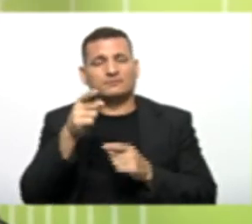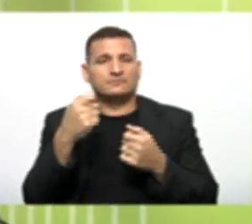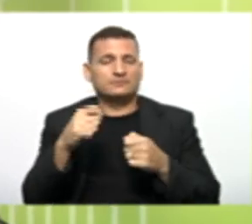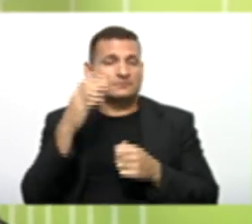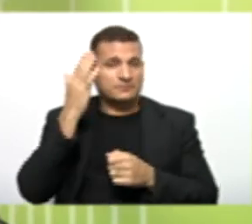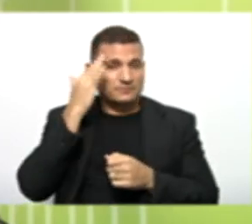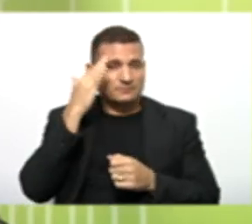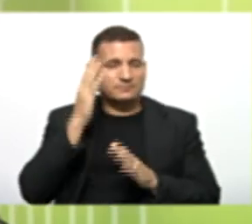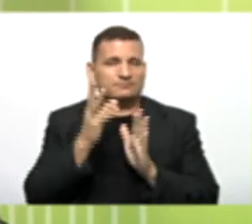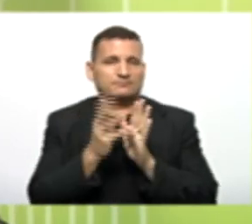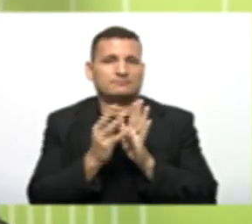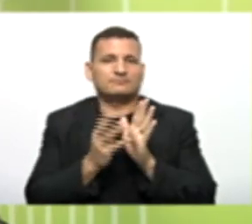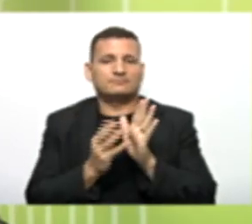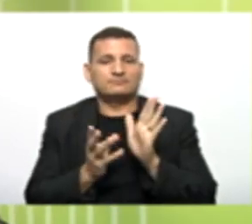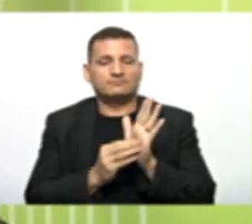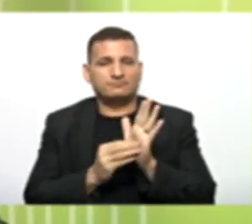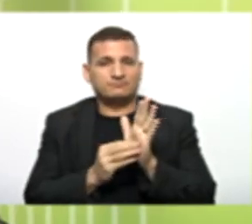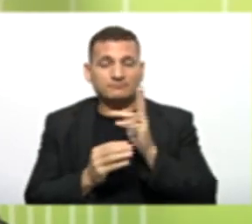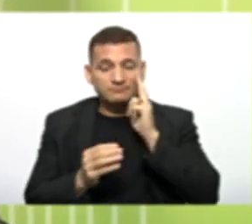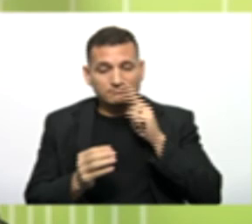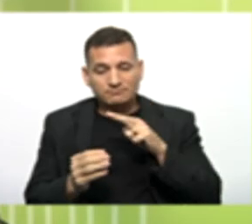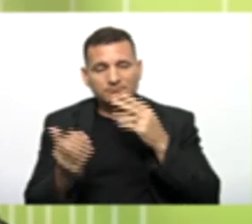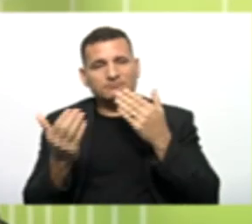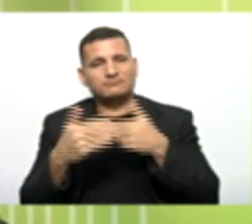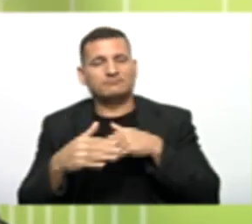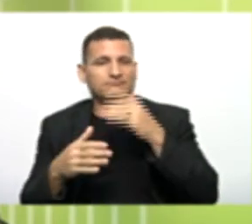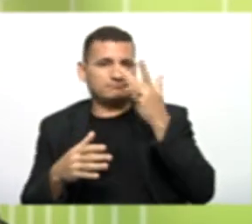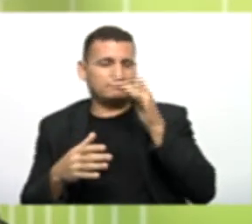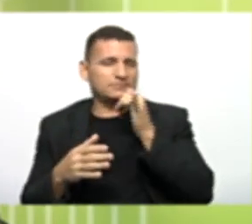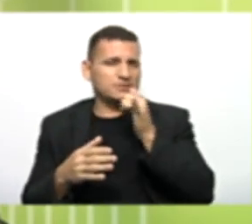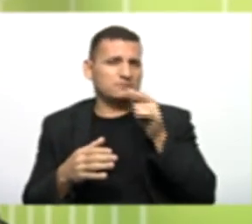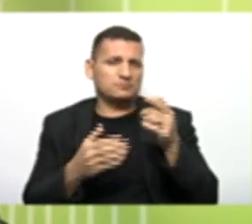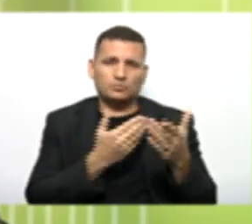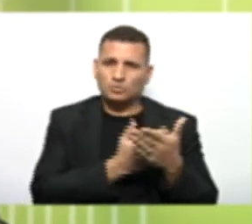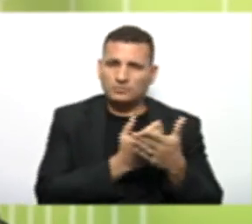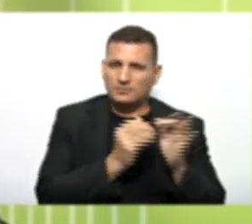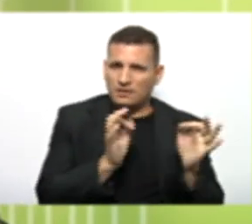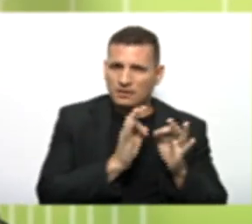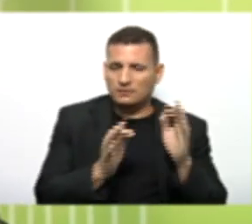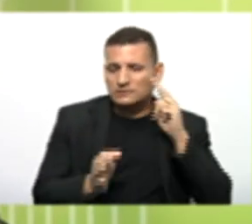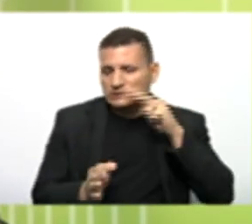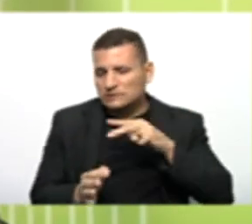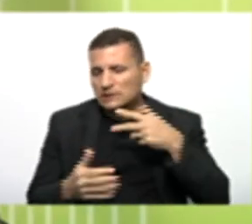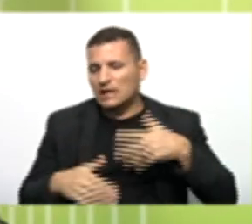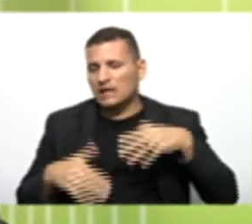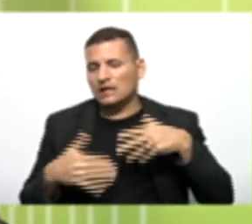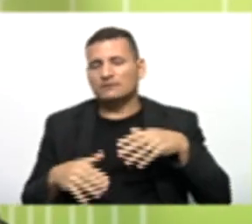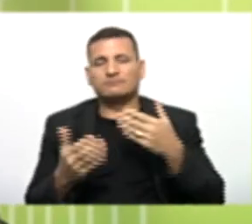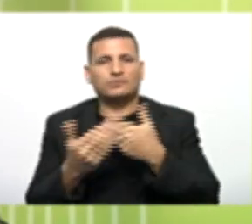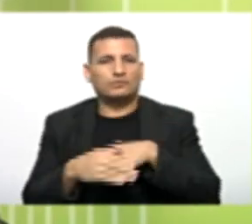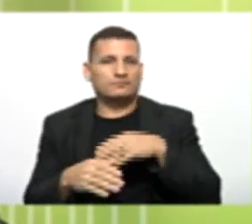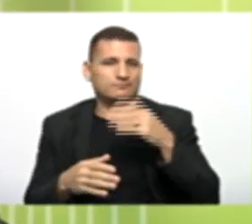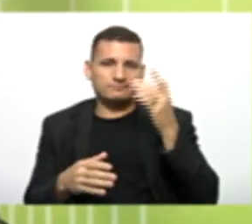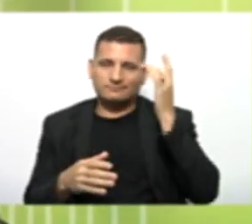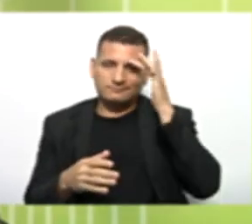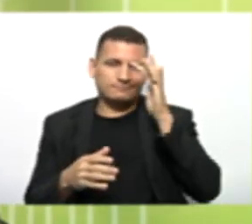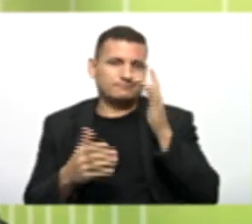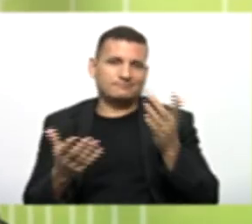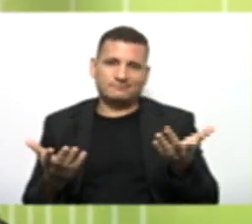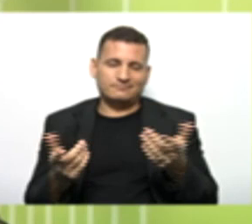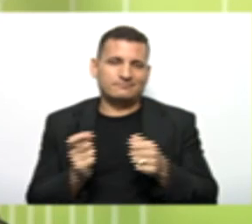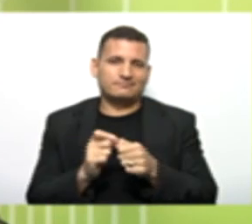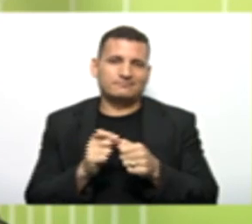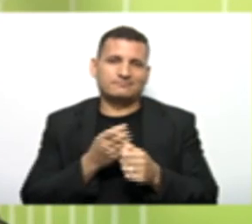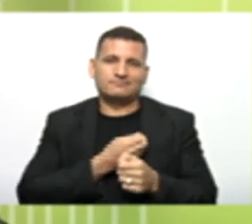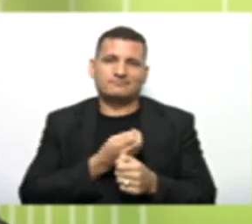Saber o conteúdo Para ver que a prova É fácil Se você chegar aqui Sem estudar Realmente vai ficar complicado De conseguir